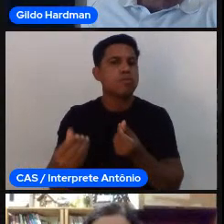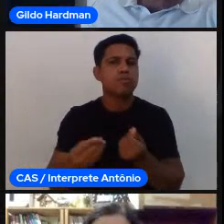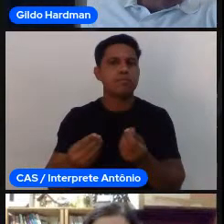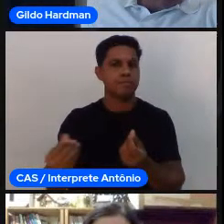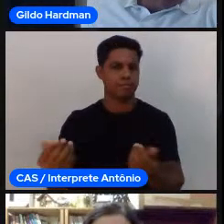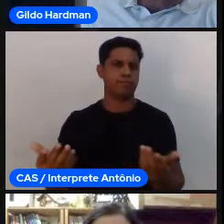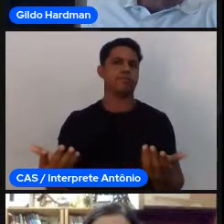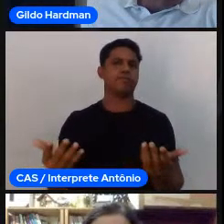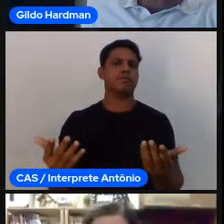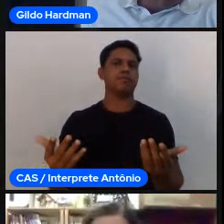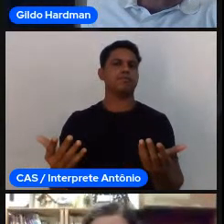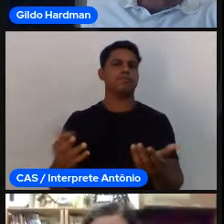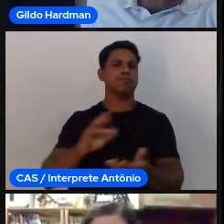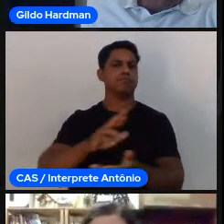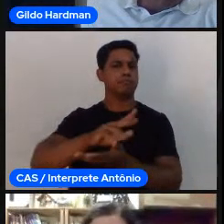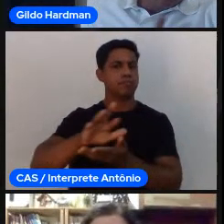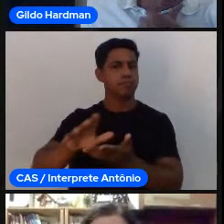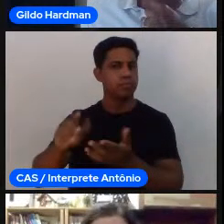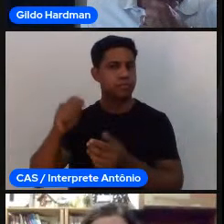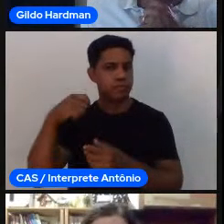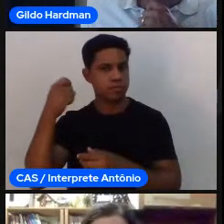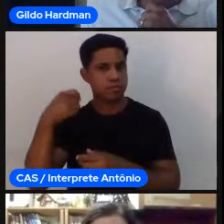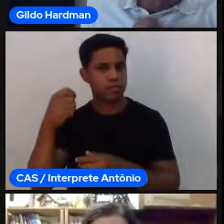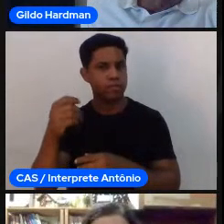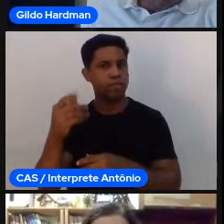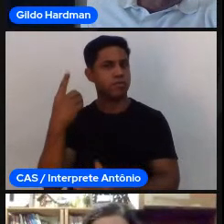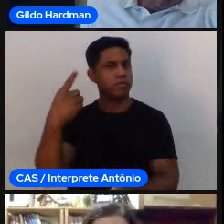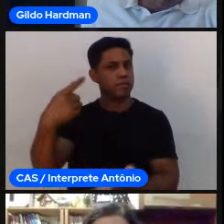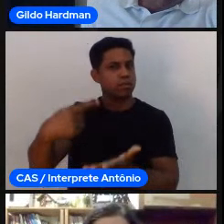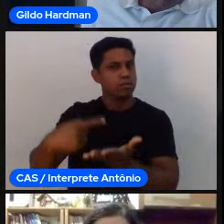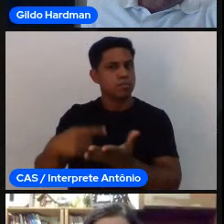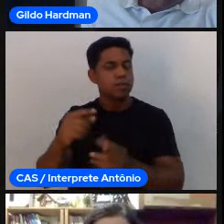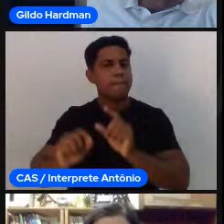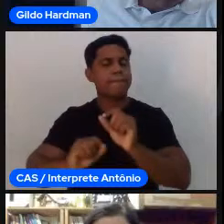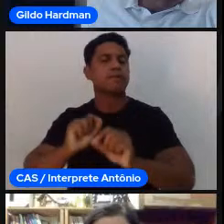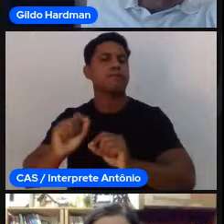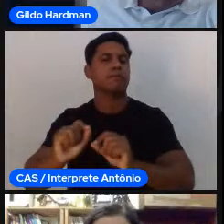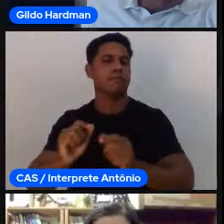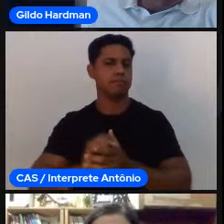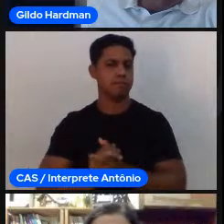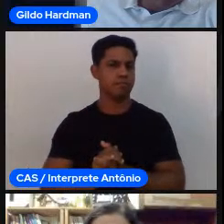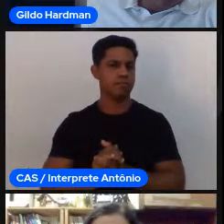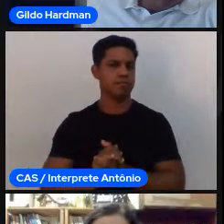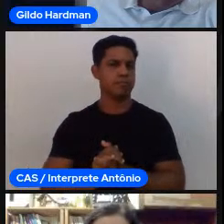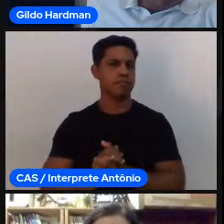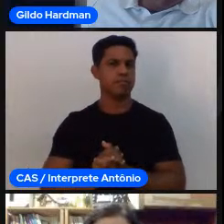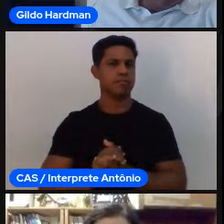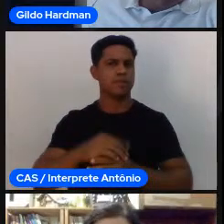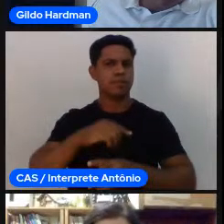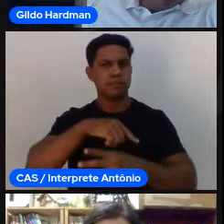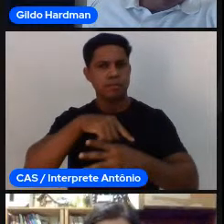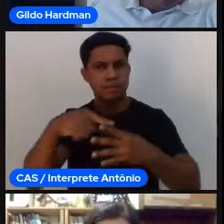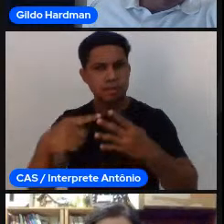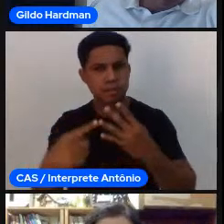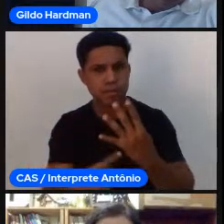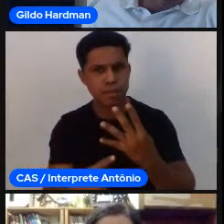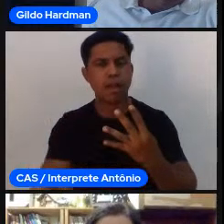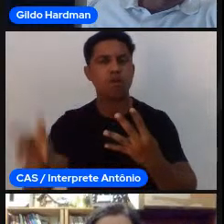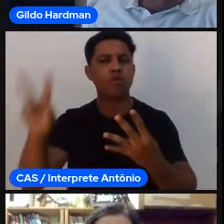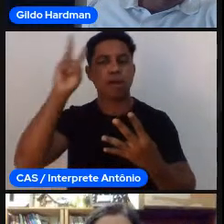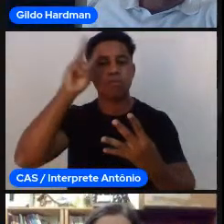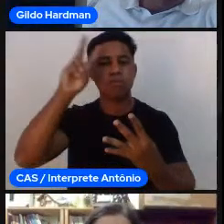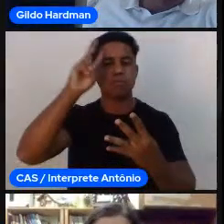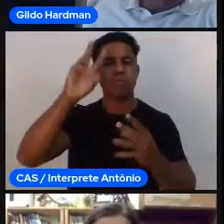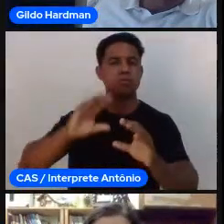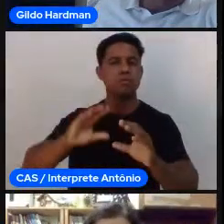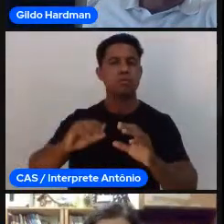personagens marcantes e por isso a gente indica também um terceiro referencial denominado histórico-cultural. Entender